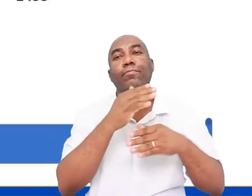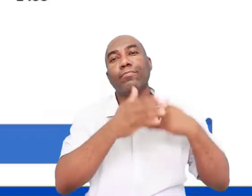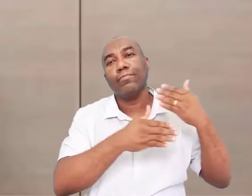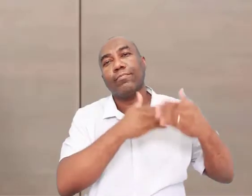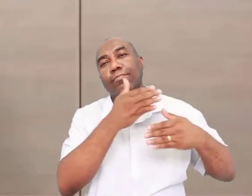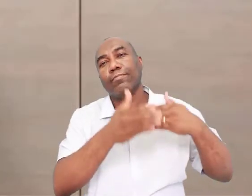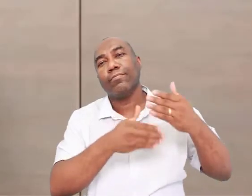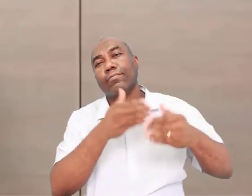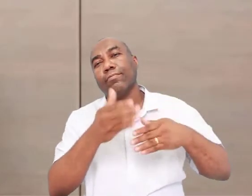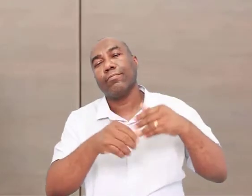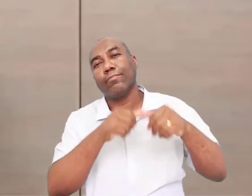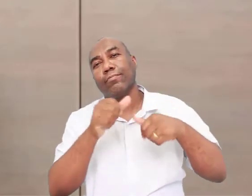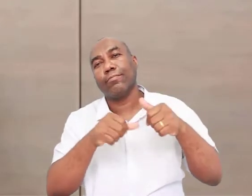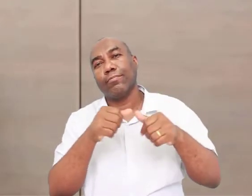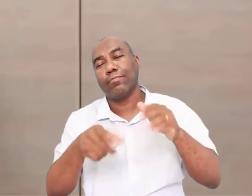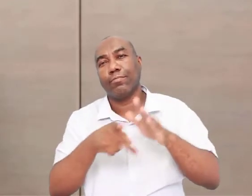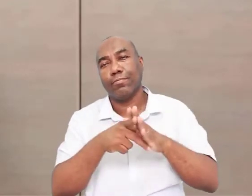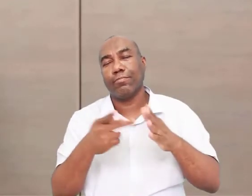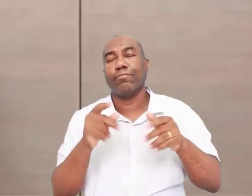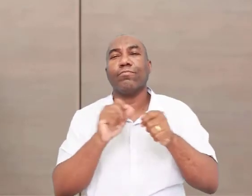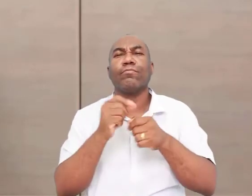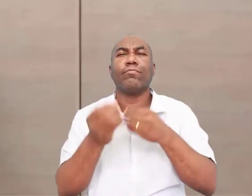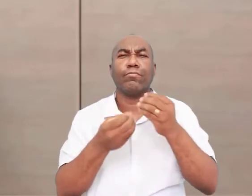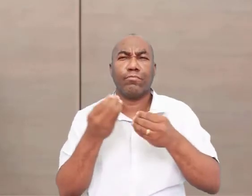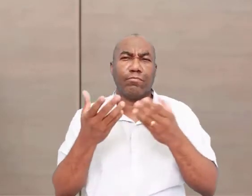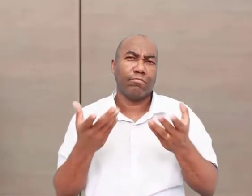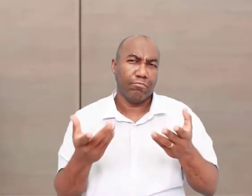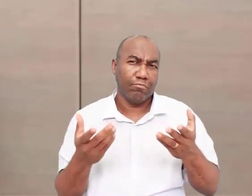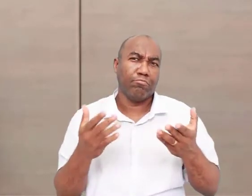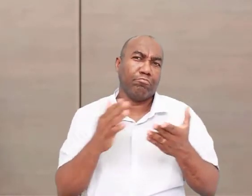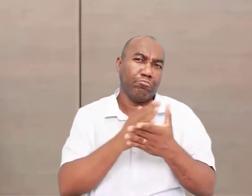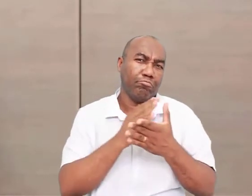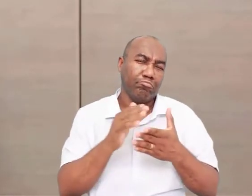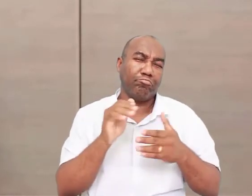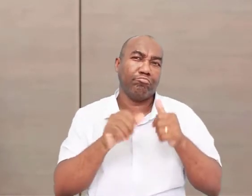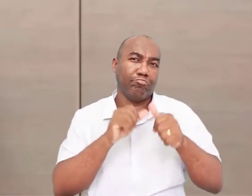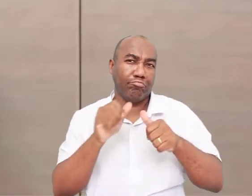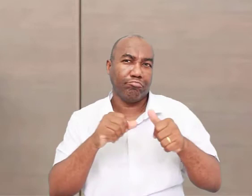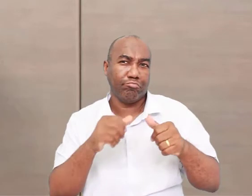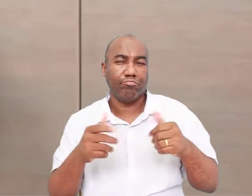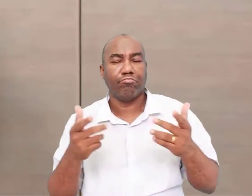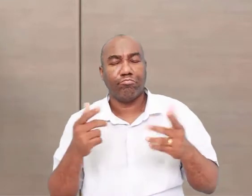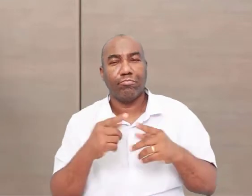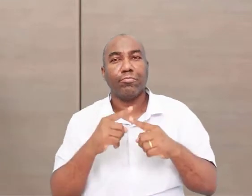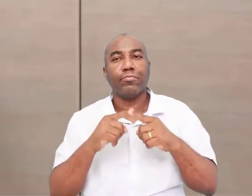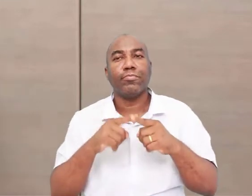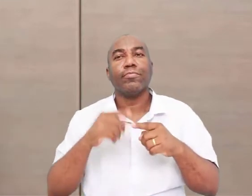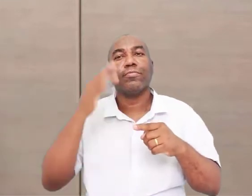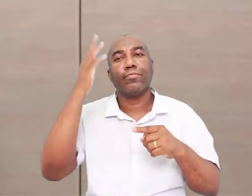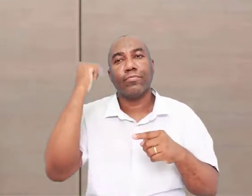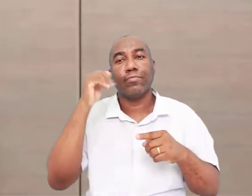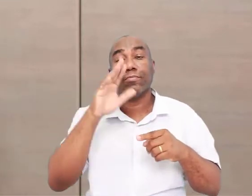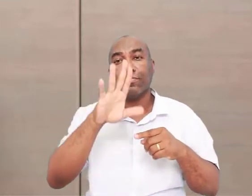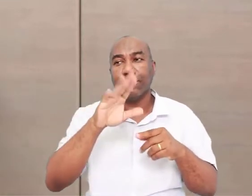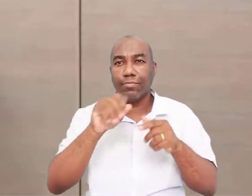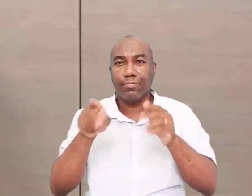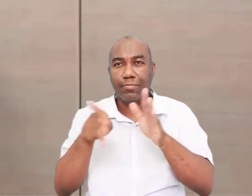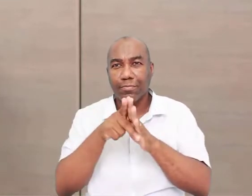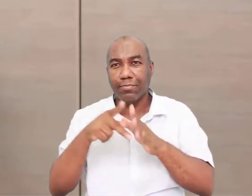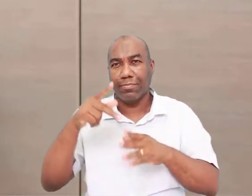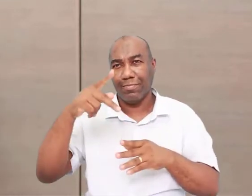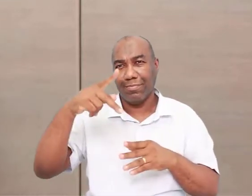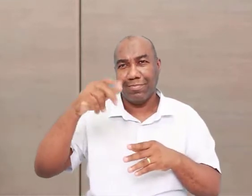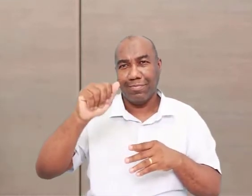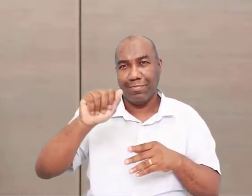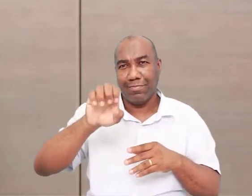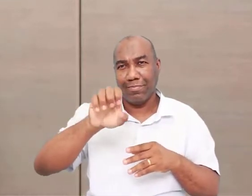processo de transformação biológica e cultural bastante avançado, né? Então, o Paleolítico é a Idade